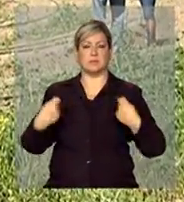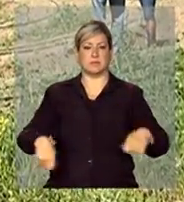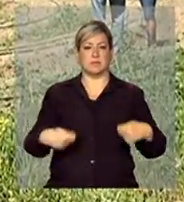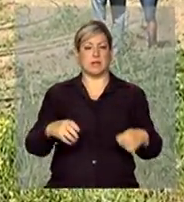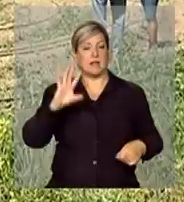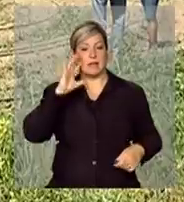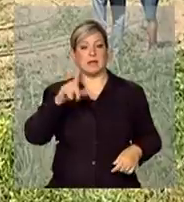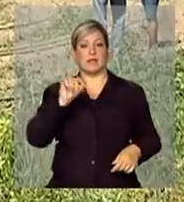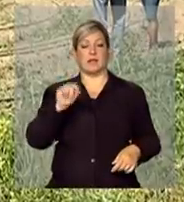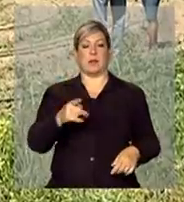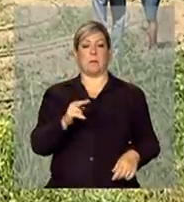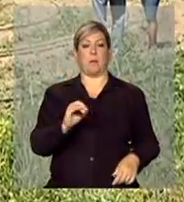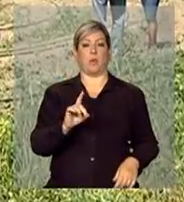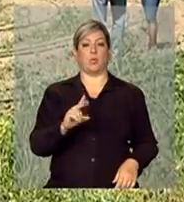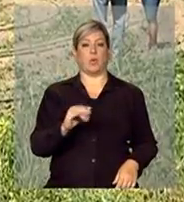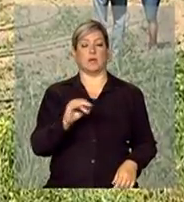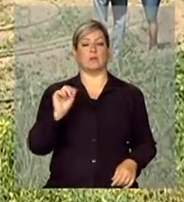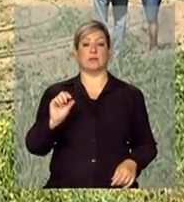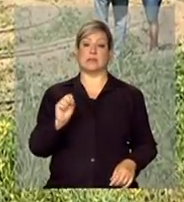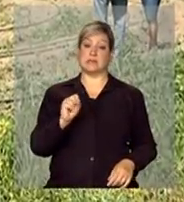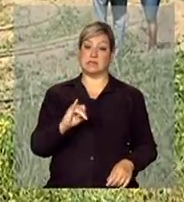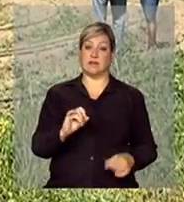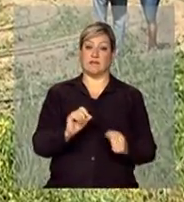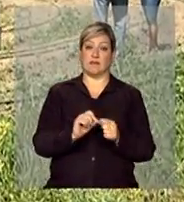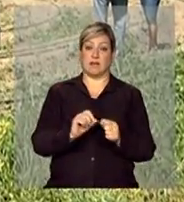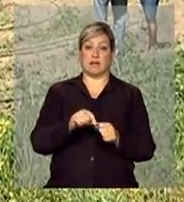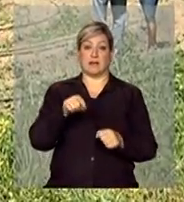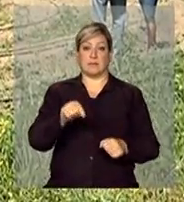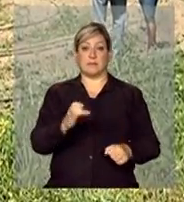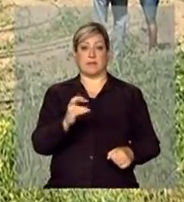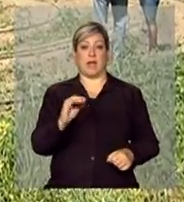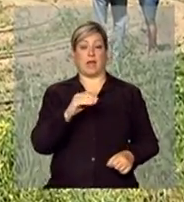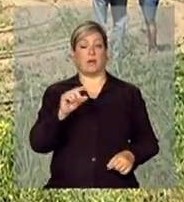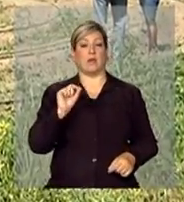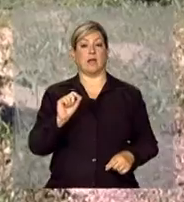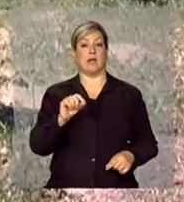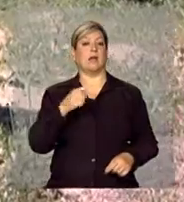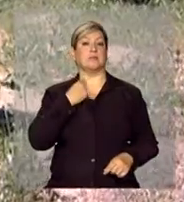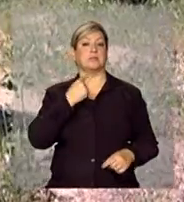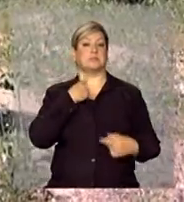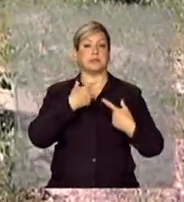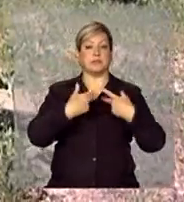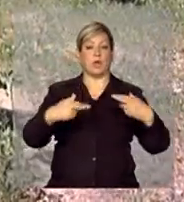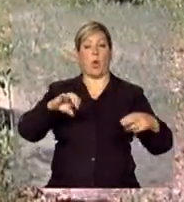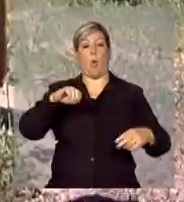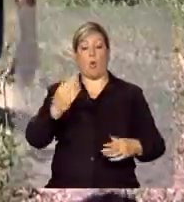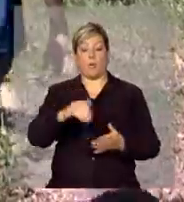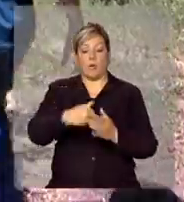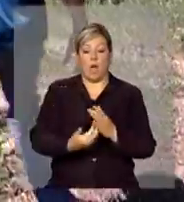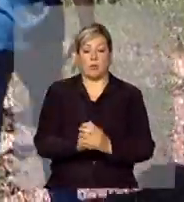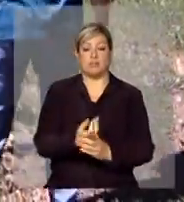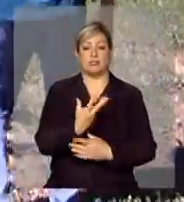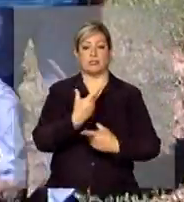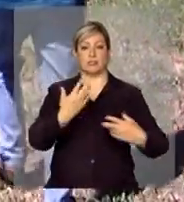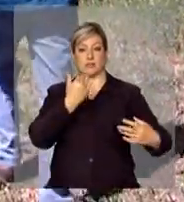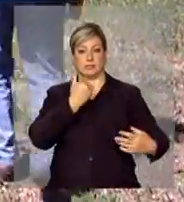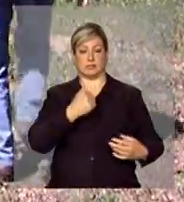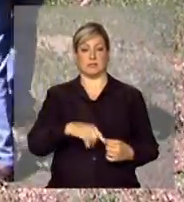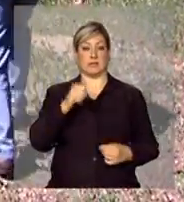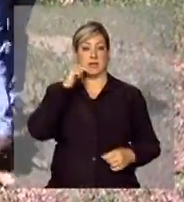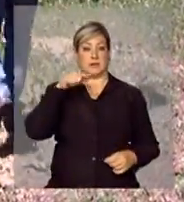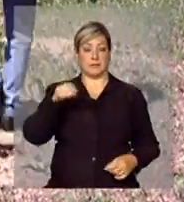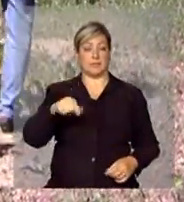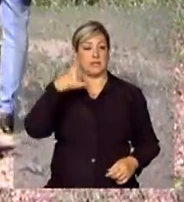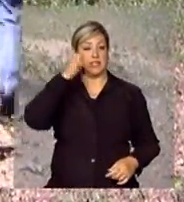a produção. Se será de criação de animais ou de algum tipo de plantio. Na chácara de seis hectares da Dona